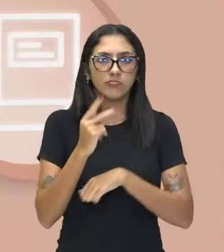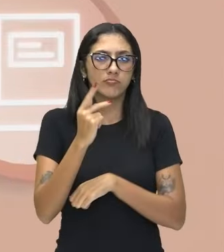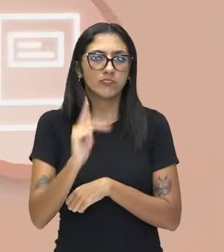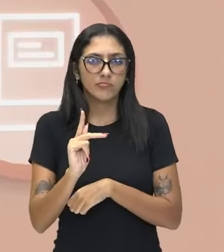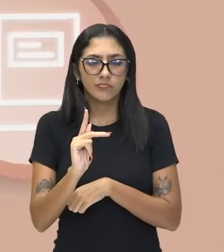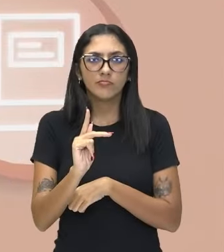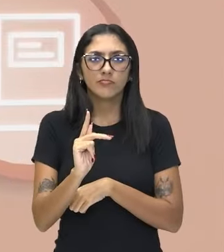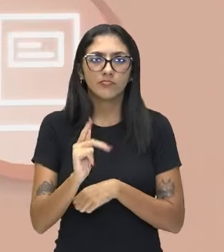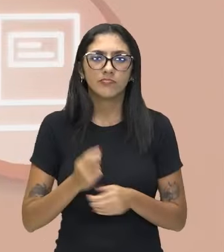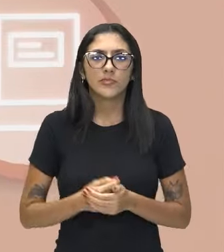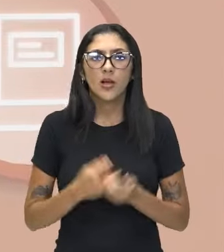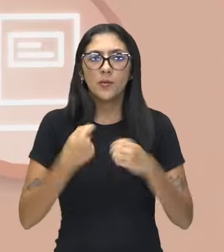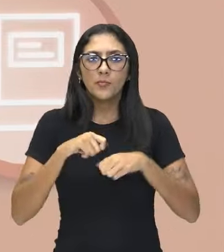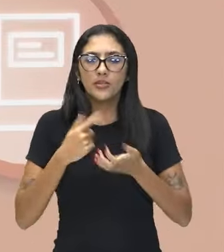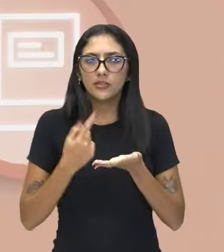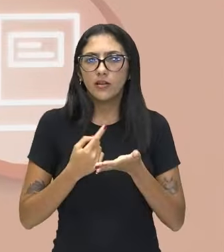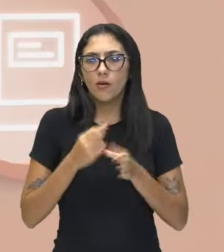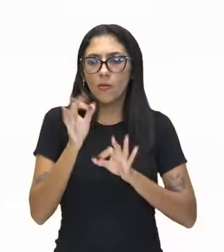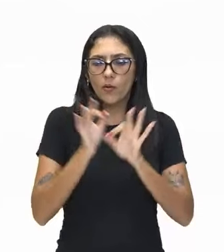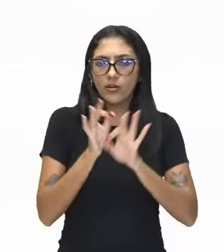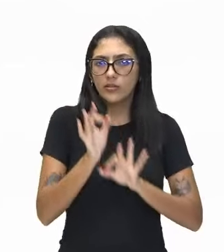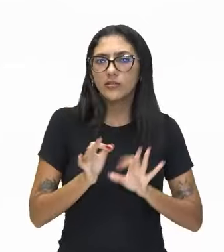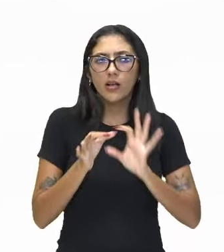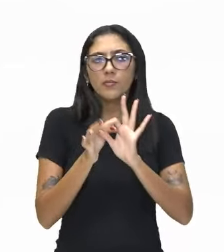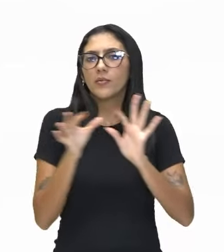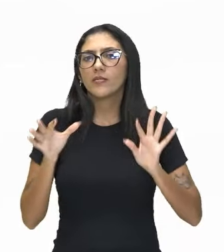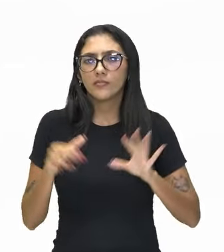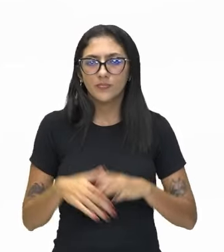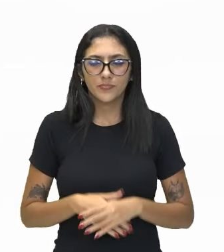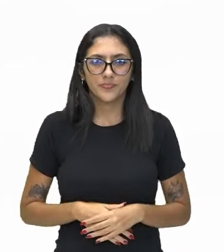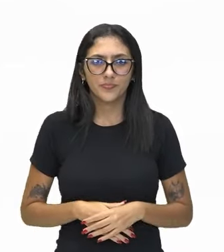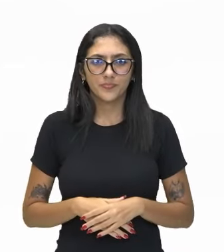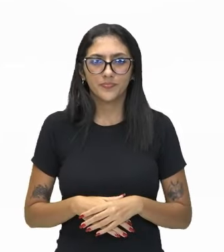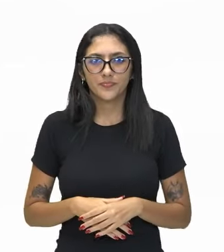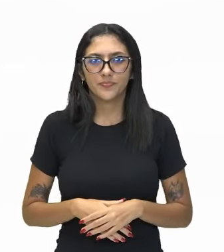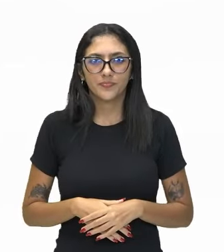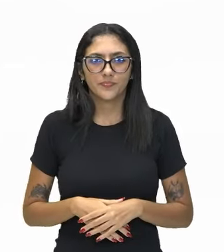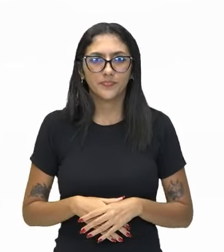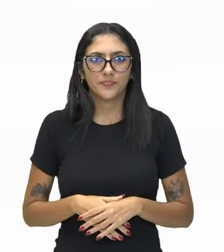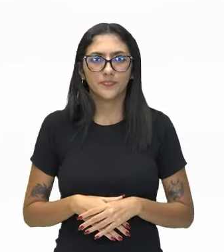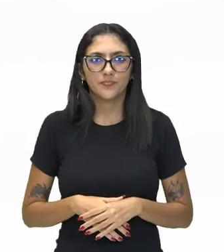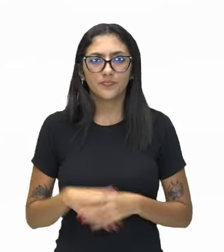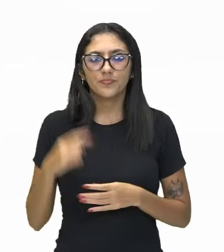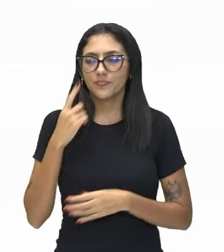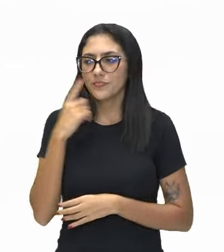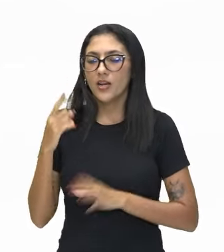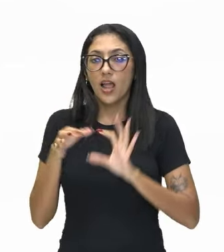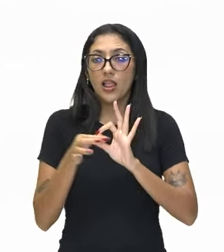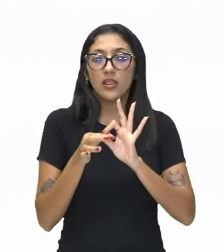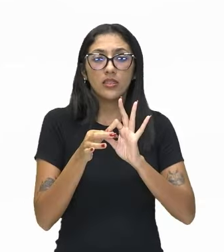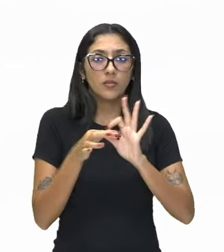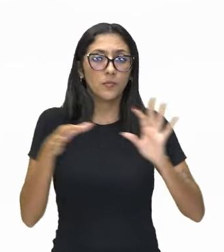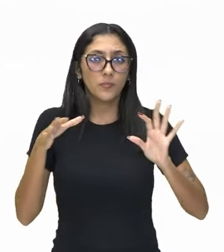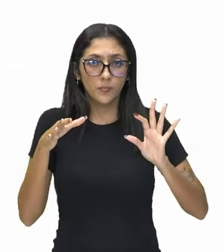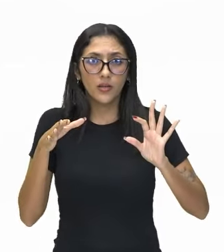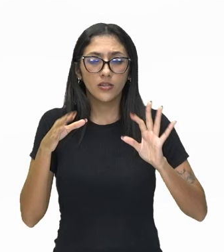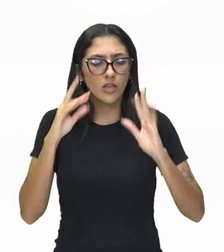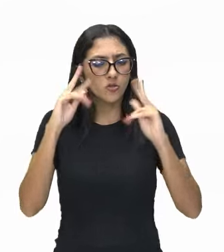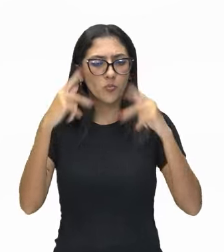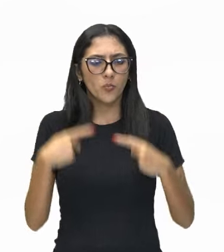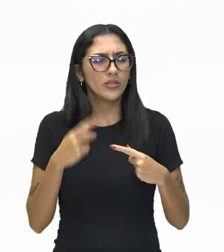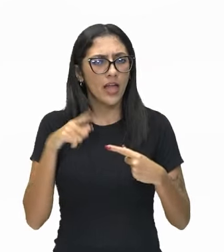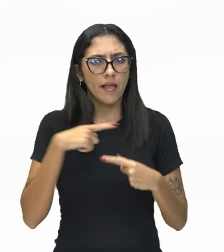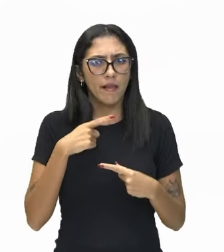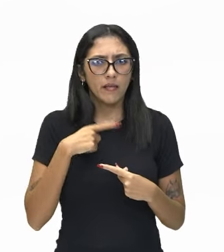condenados à liberdade. Vamos ver isso daí? Olha só. A liberdade humana, ela não é